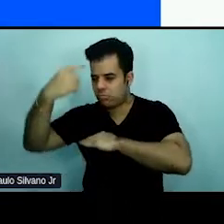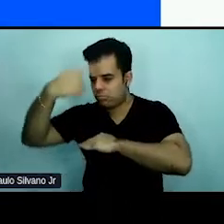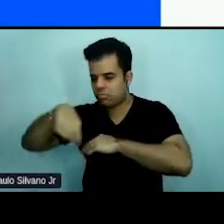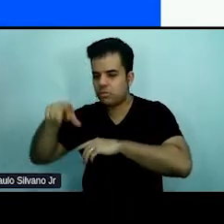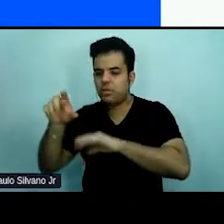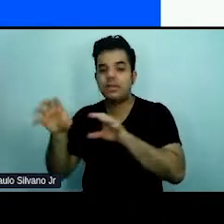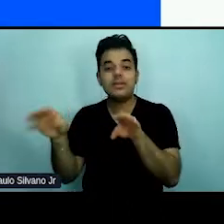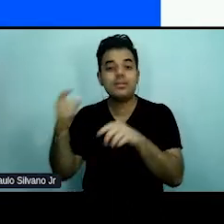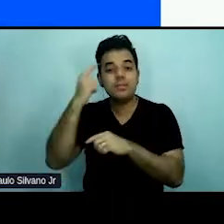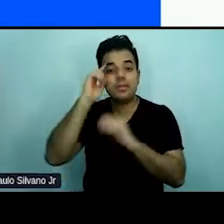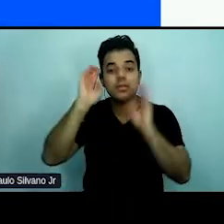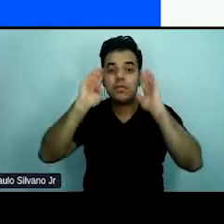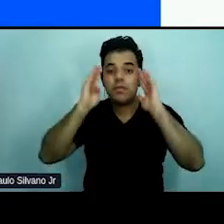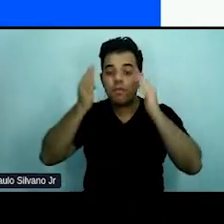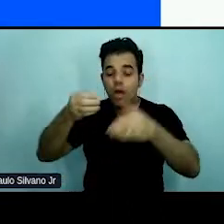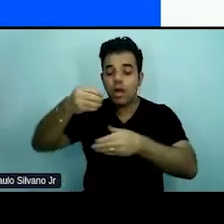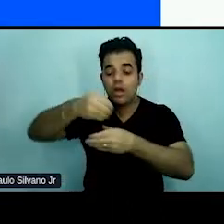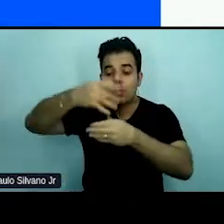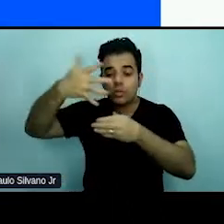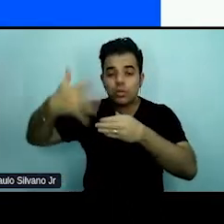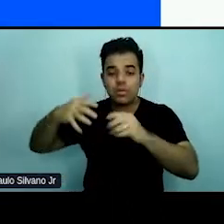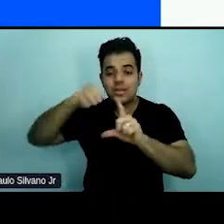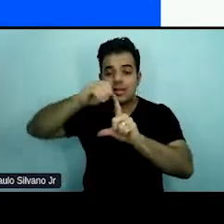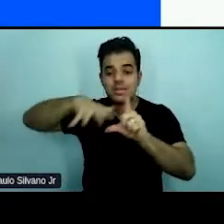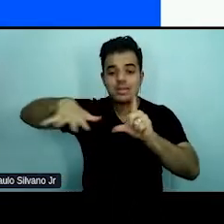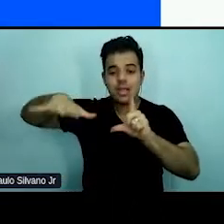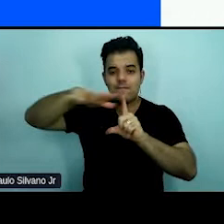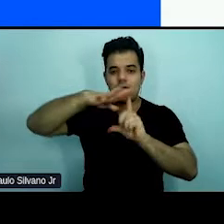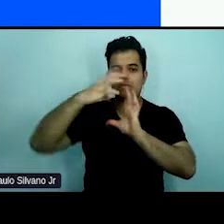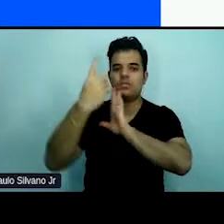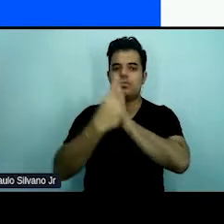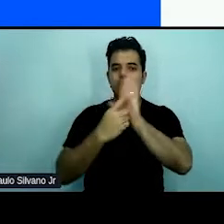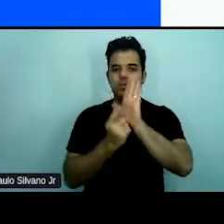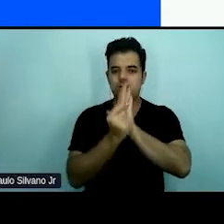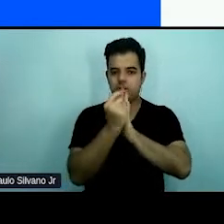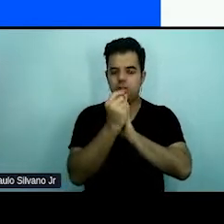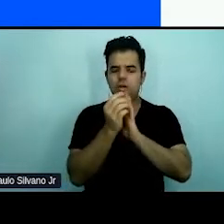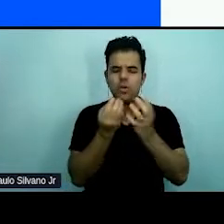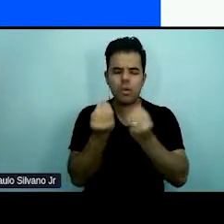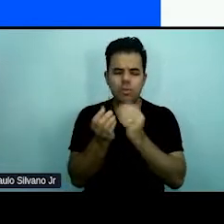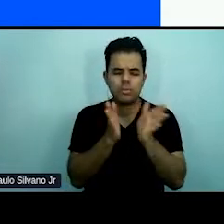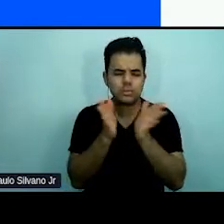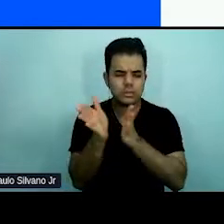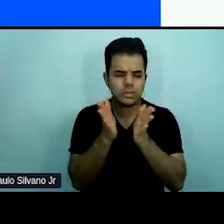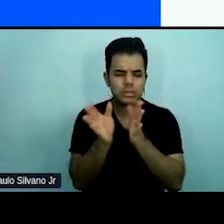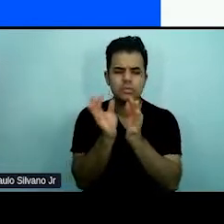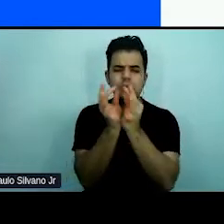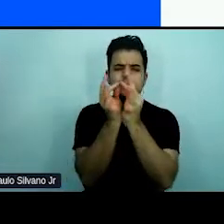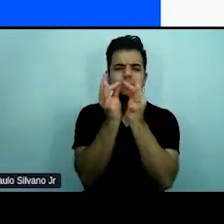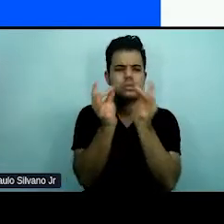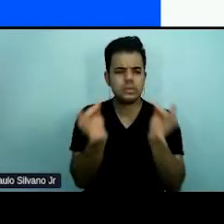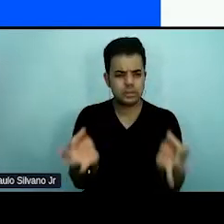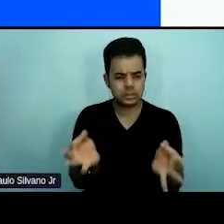no conteúdo das interfaces digitais, como deixar mais acessível, mais simples,